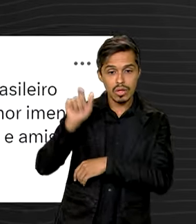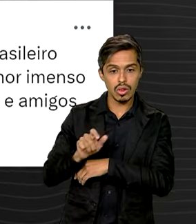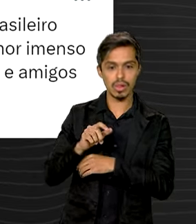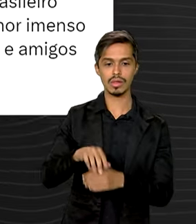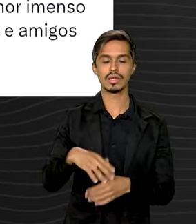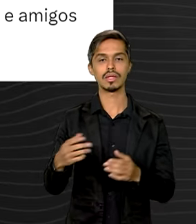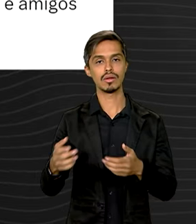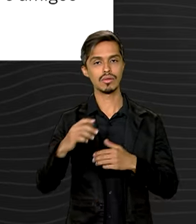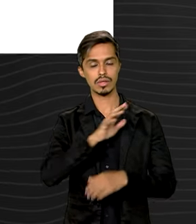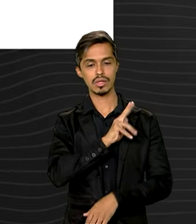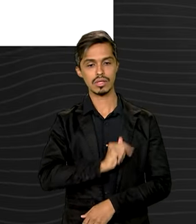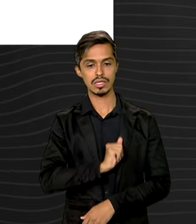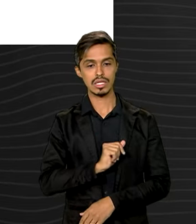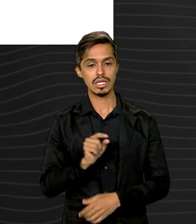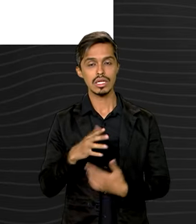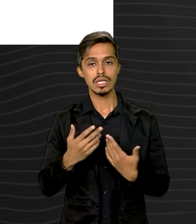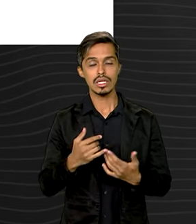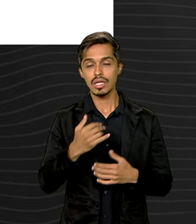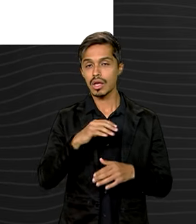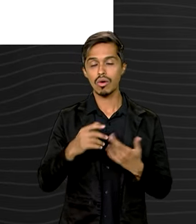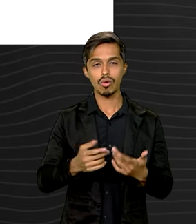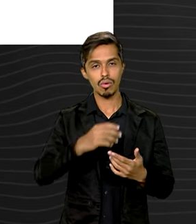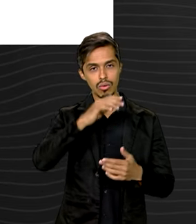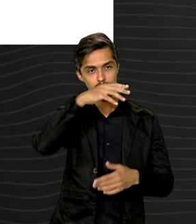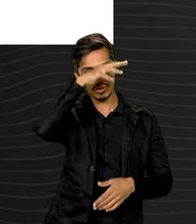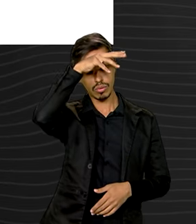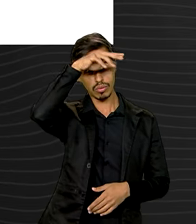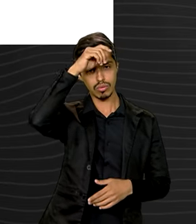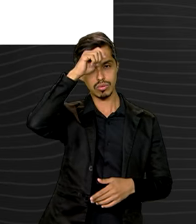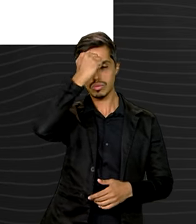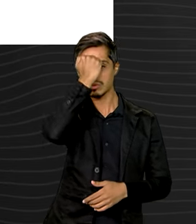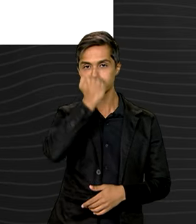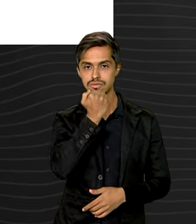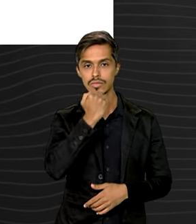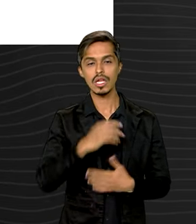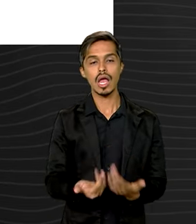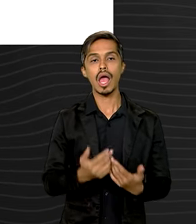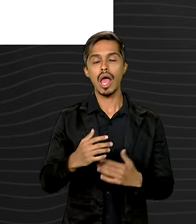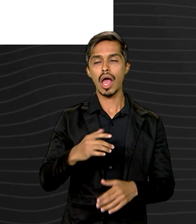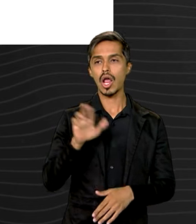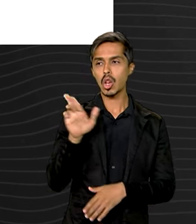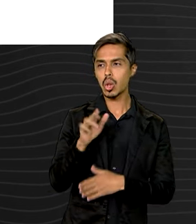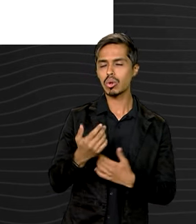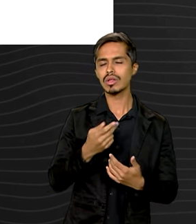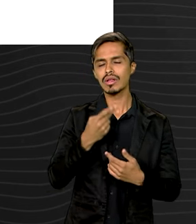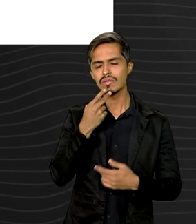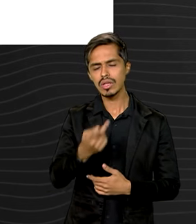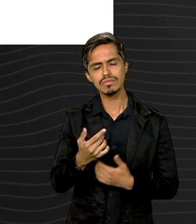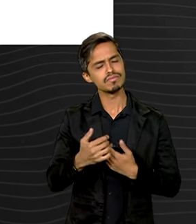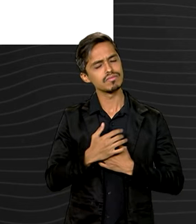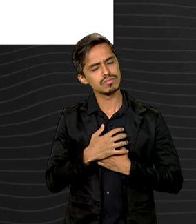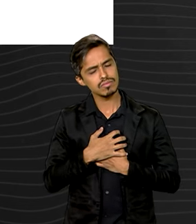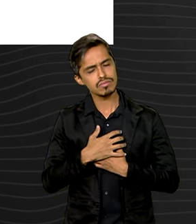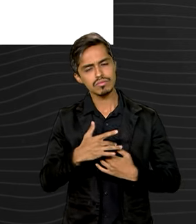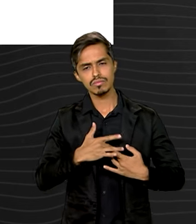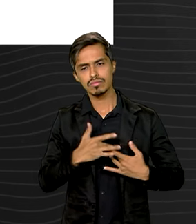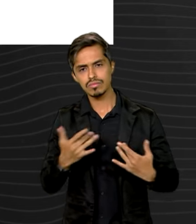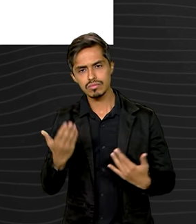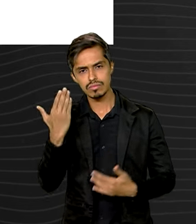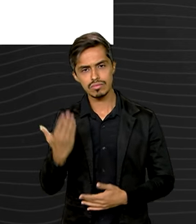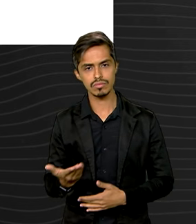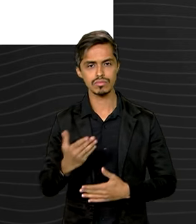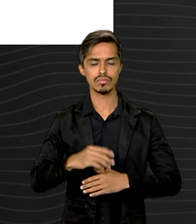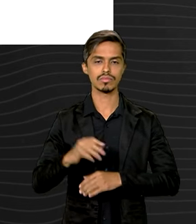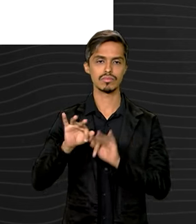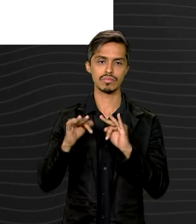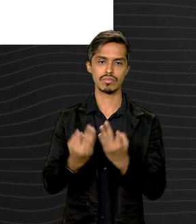recebeu a notícia com imensa tristeza e prestou solidariedade aos familiares e amigos de Michel. O presidente disse